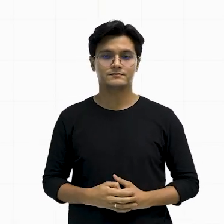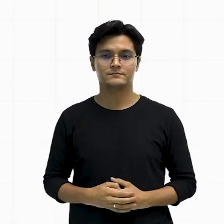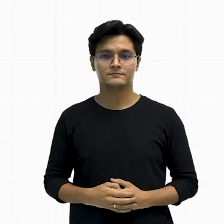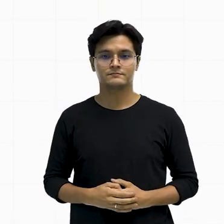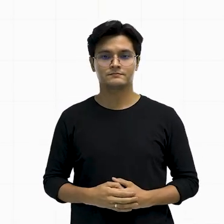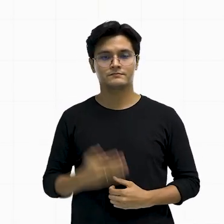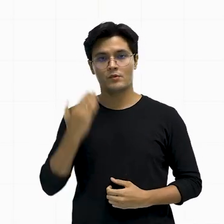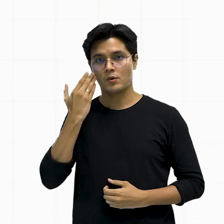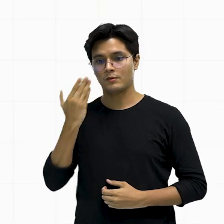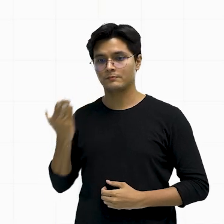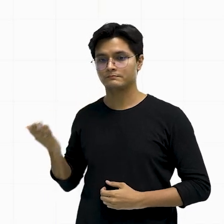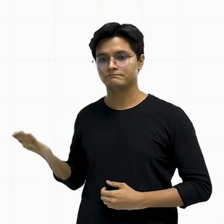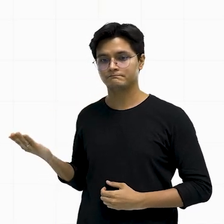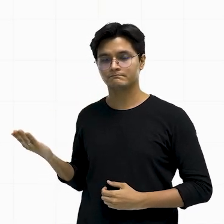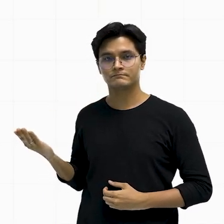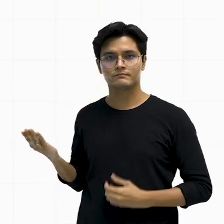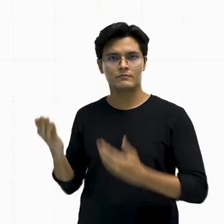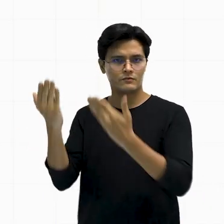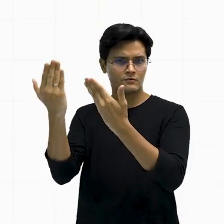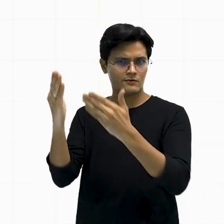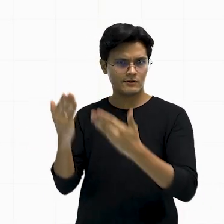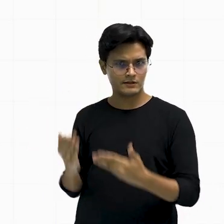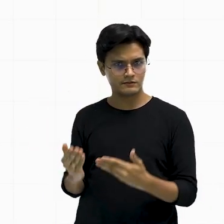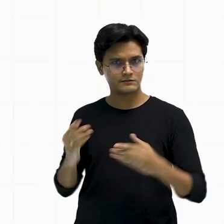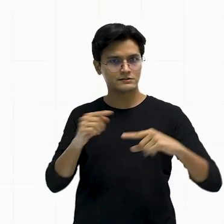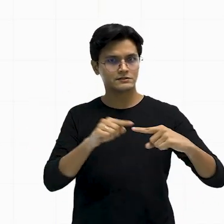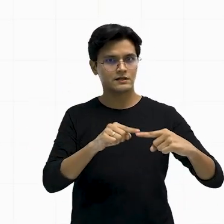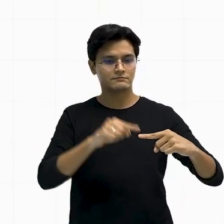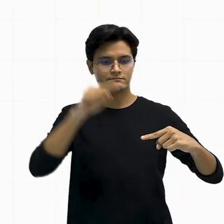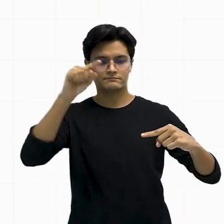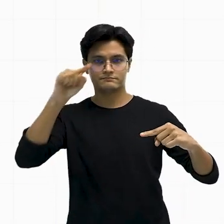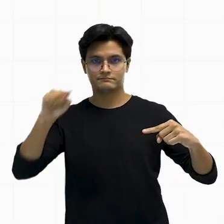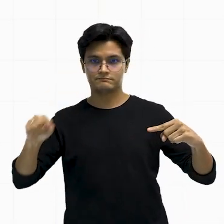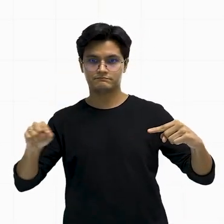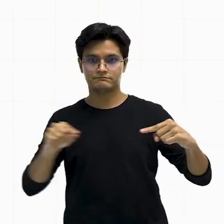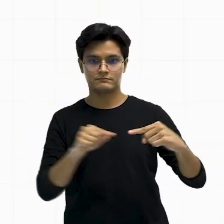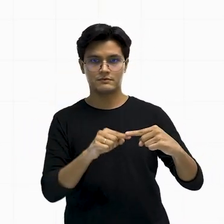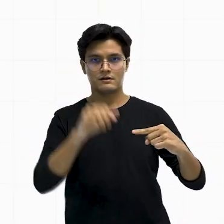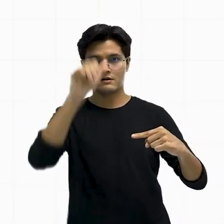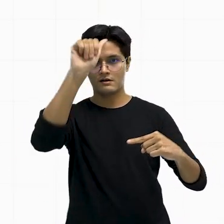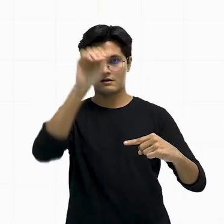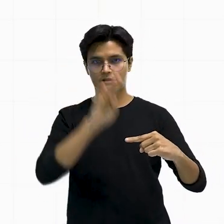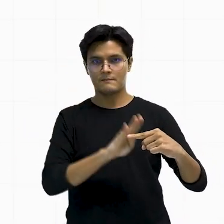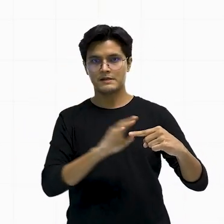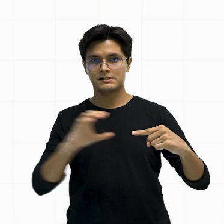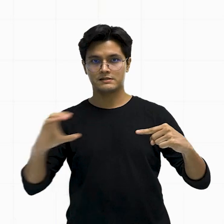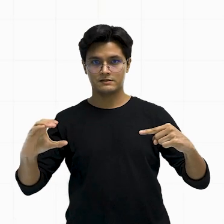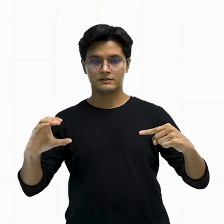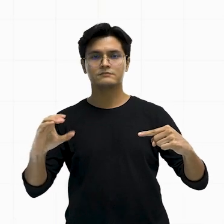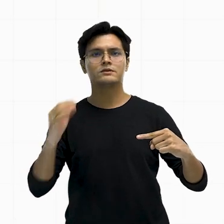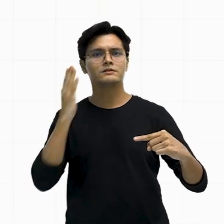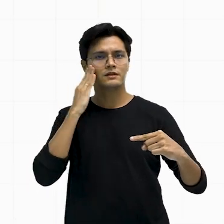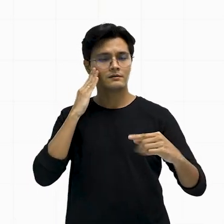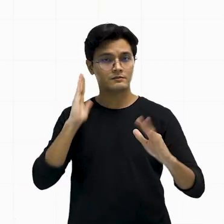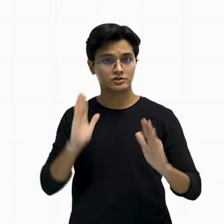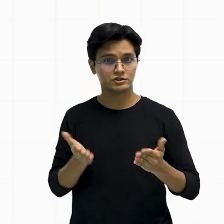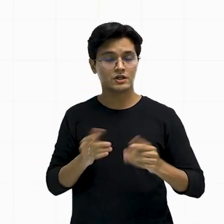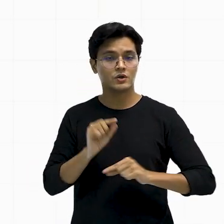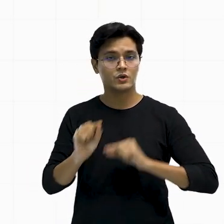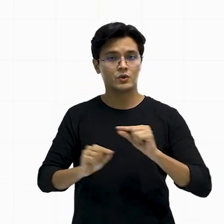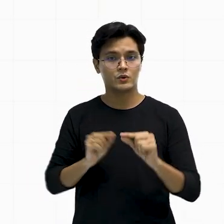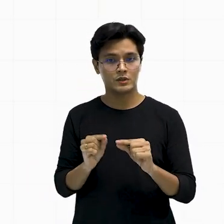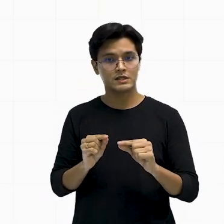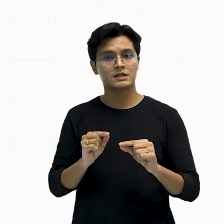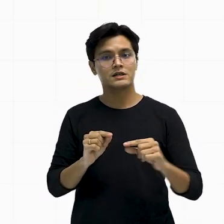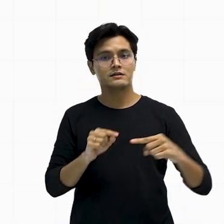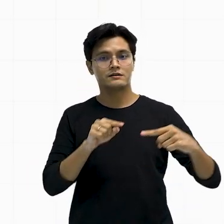Olha aí, ó. Vamos analisar os ângulos da imagem a seguir. Muito bem. Então, nós já sabemos, né? Que o